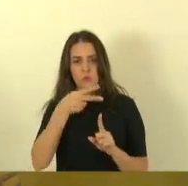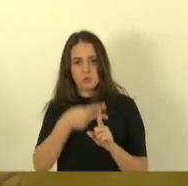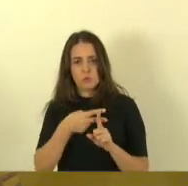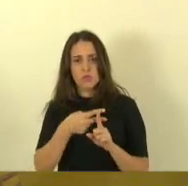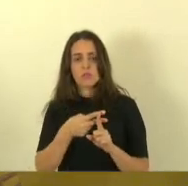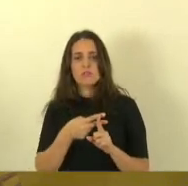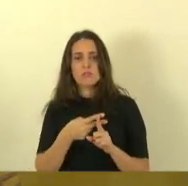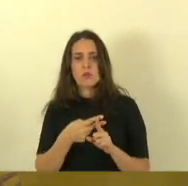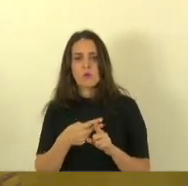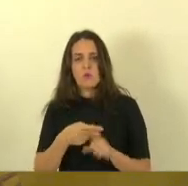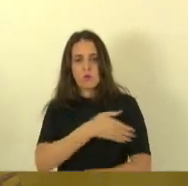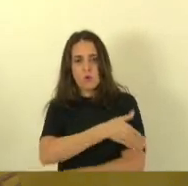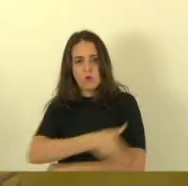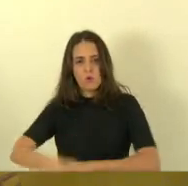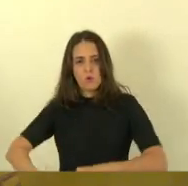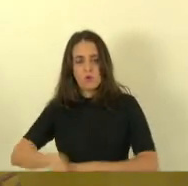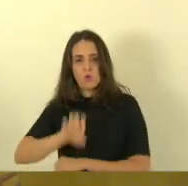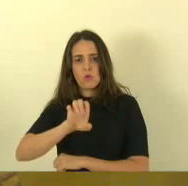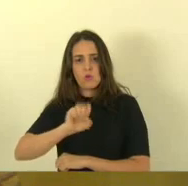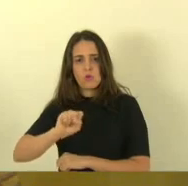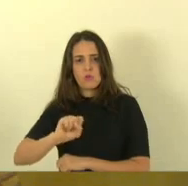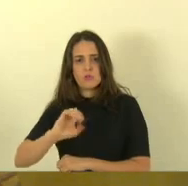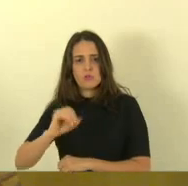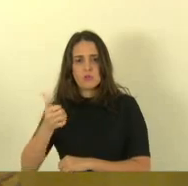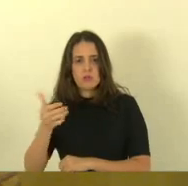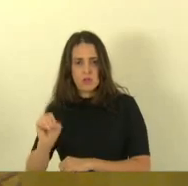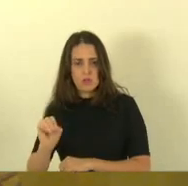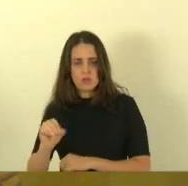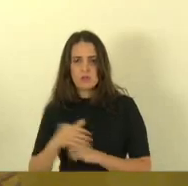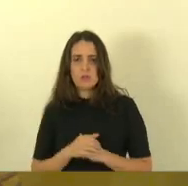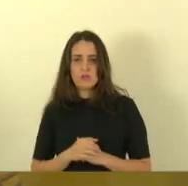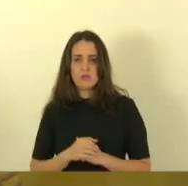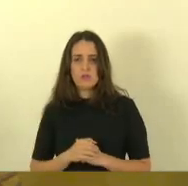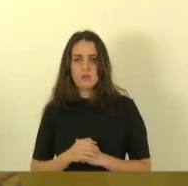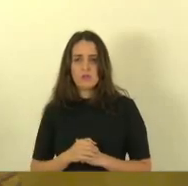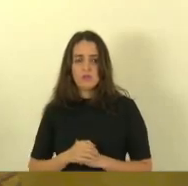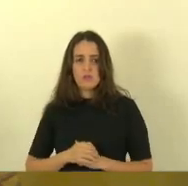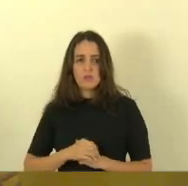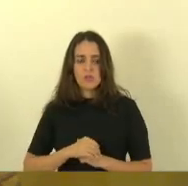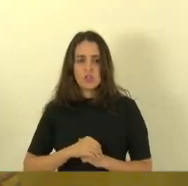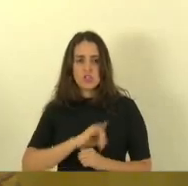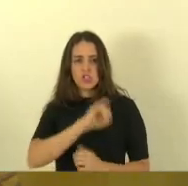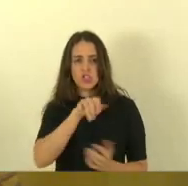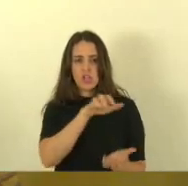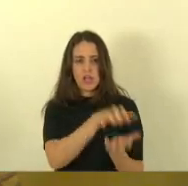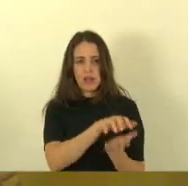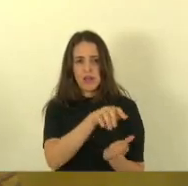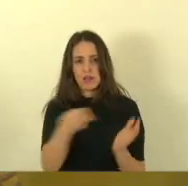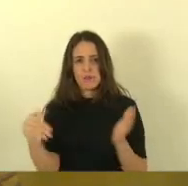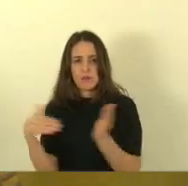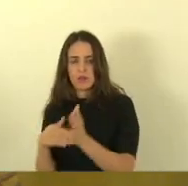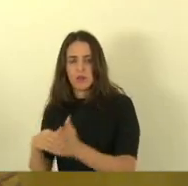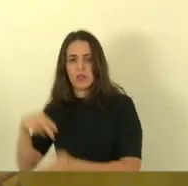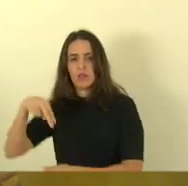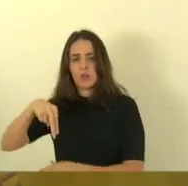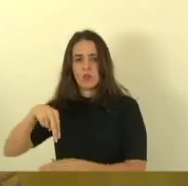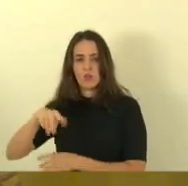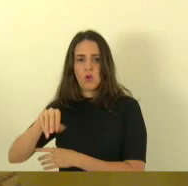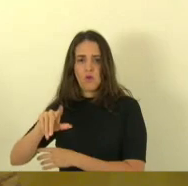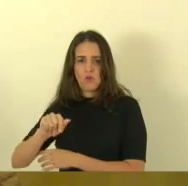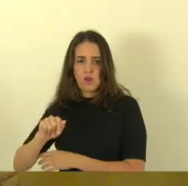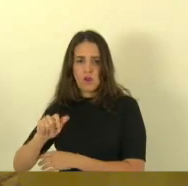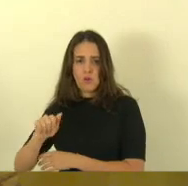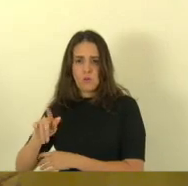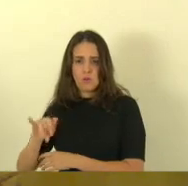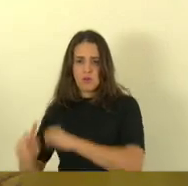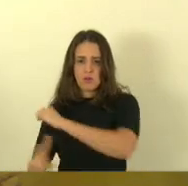estadual ES 010 do final de Jacaraípe até a ponte Nova Almeida com a projeção obviamente